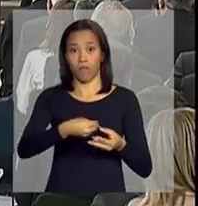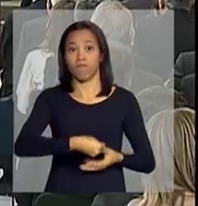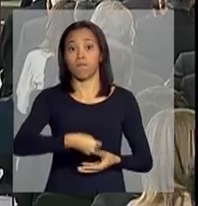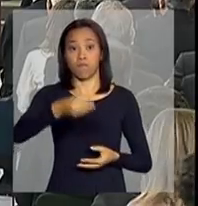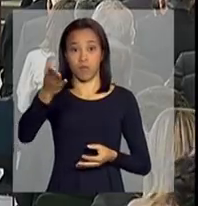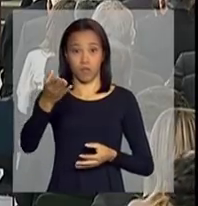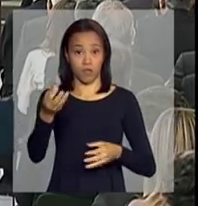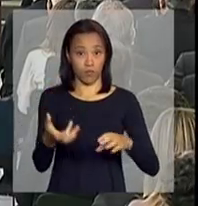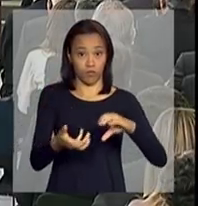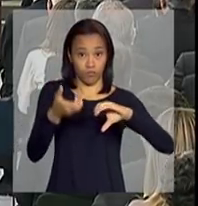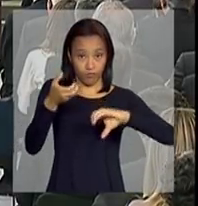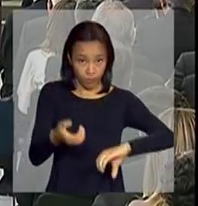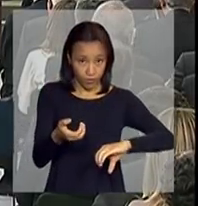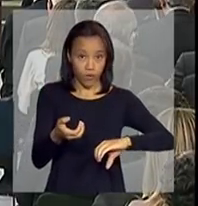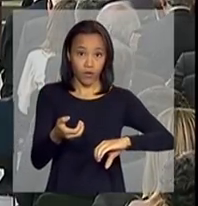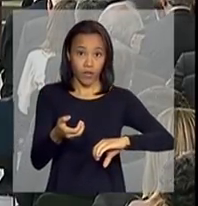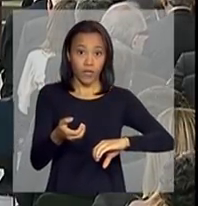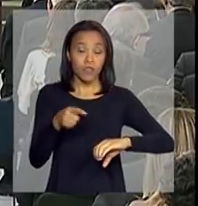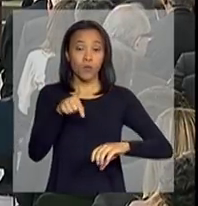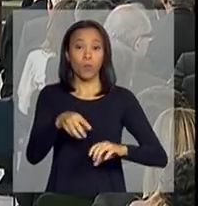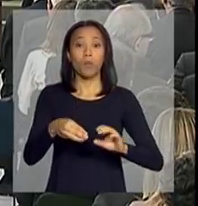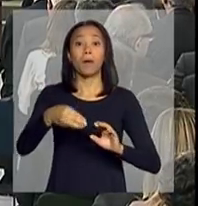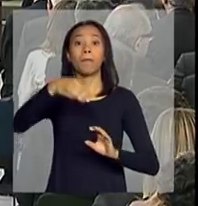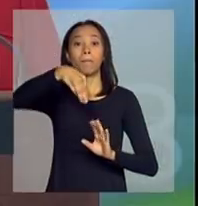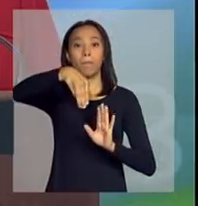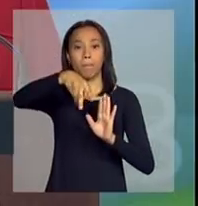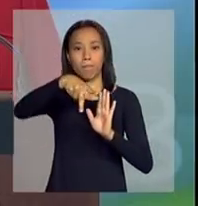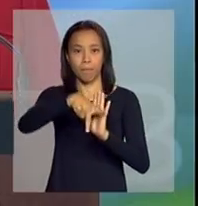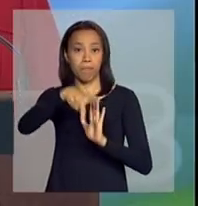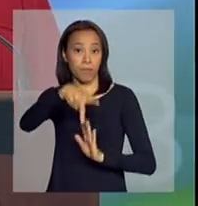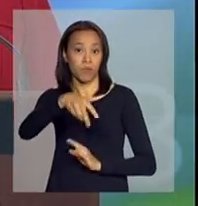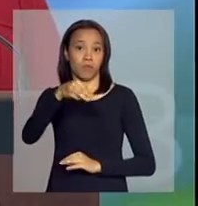Congresso a medida provisória dos portos.